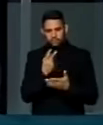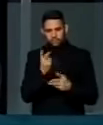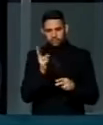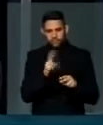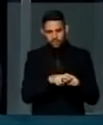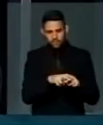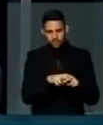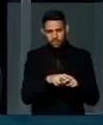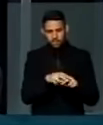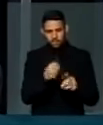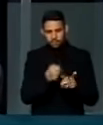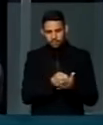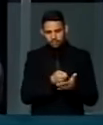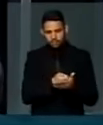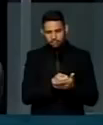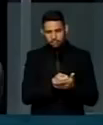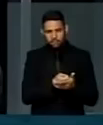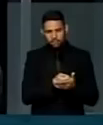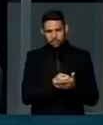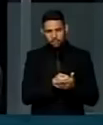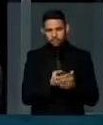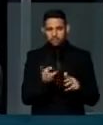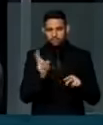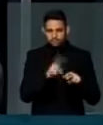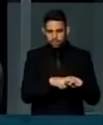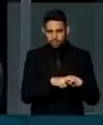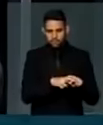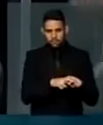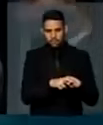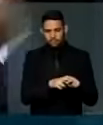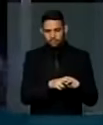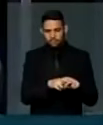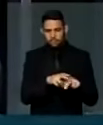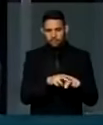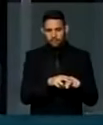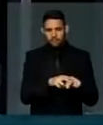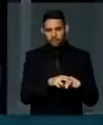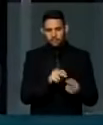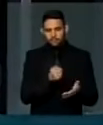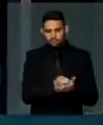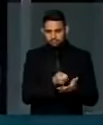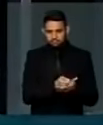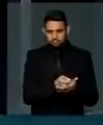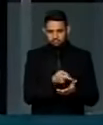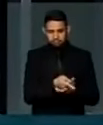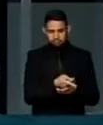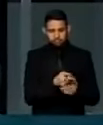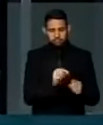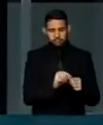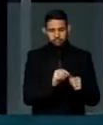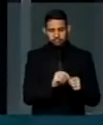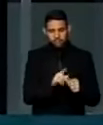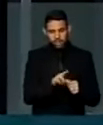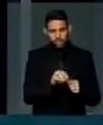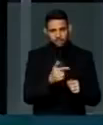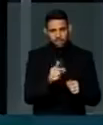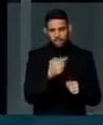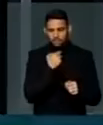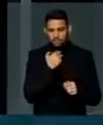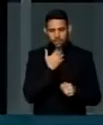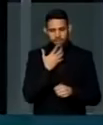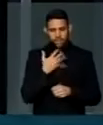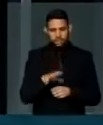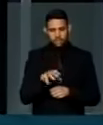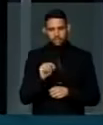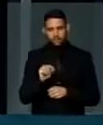crime, tem que ser preso, pagar pelo crime. Agora, não se pode